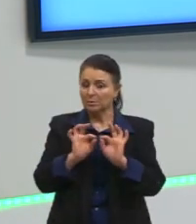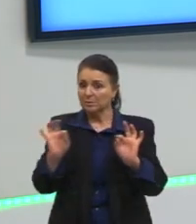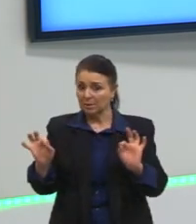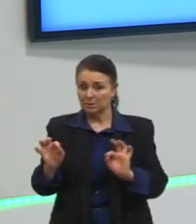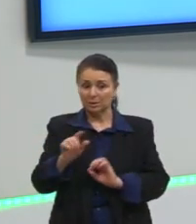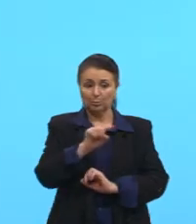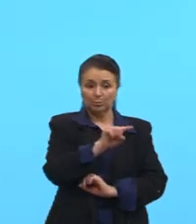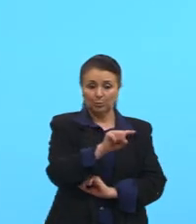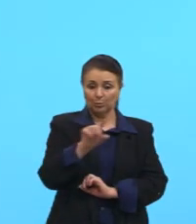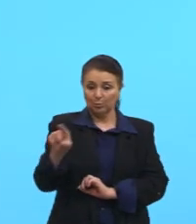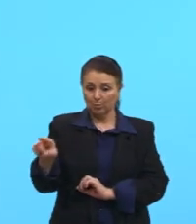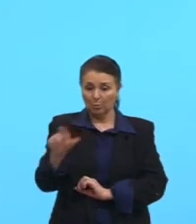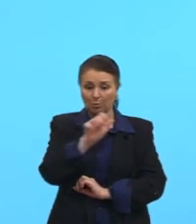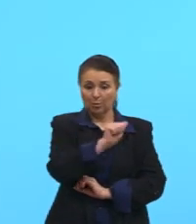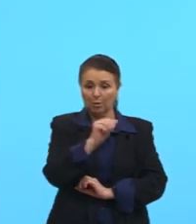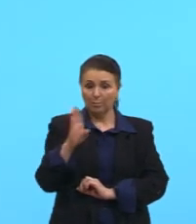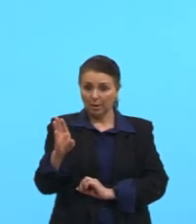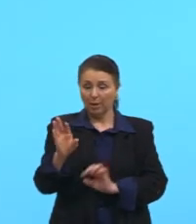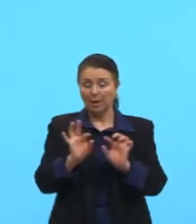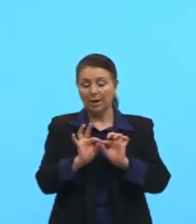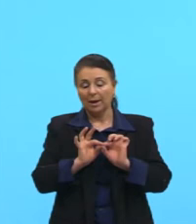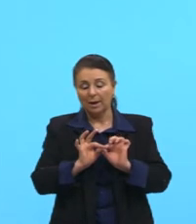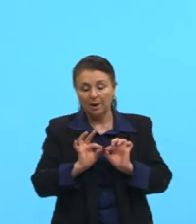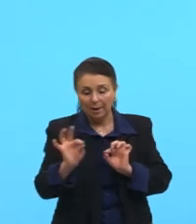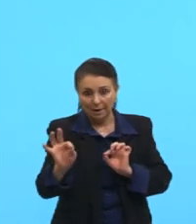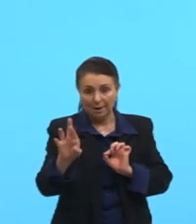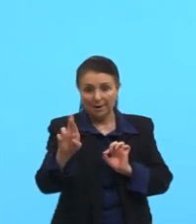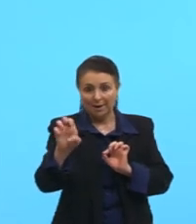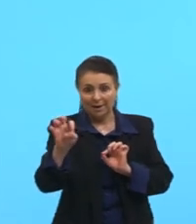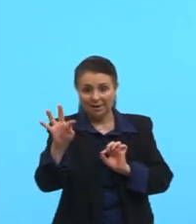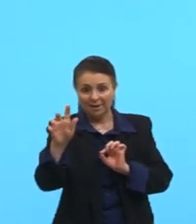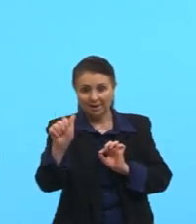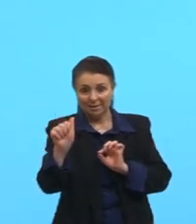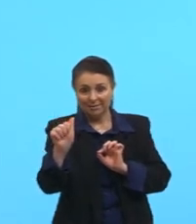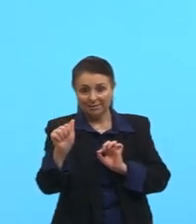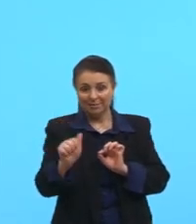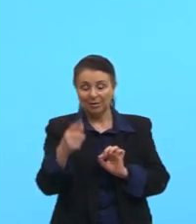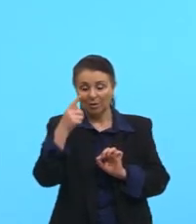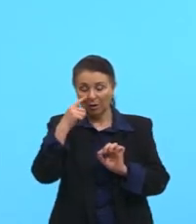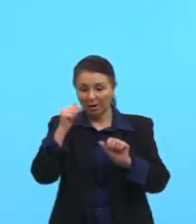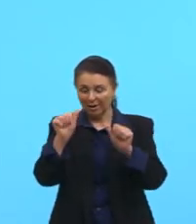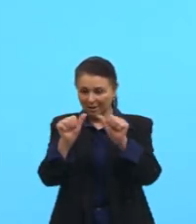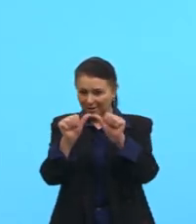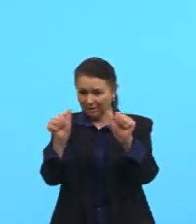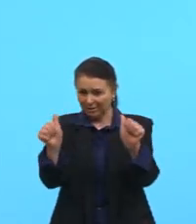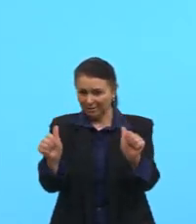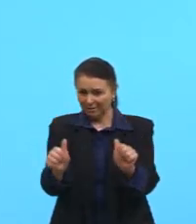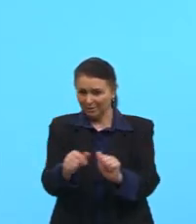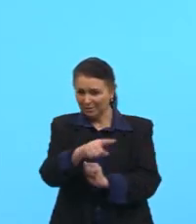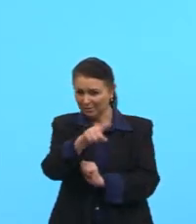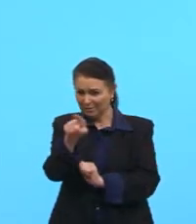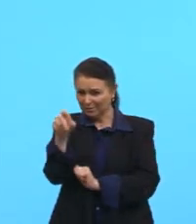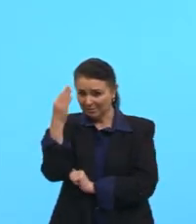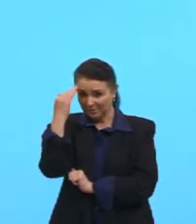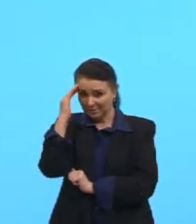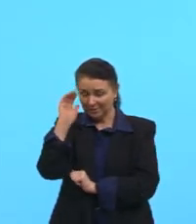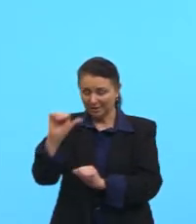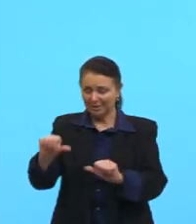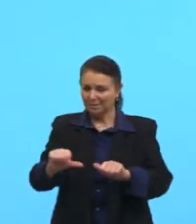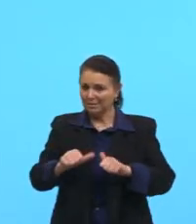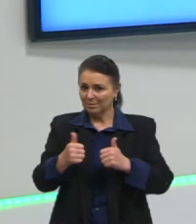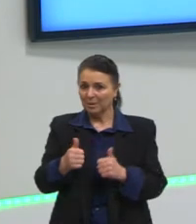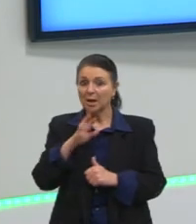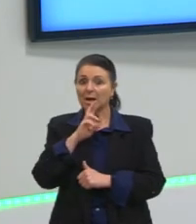pontos vai ser uma reta. Então, aí fica a imagem para vocês entenderem melhor. Então,